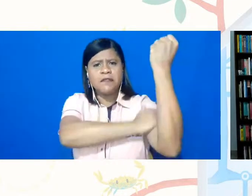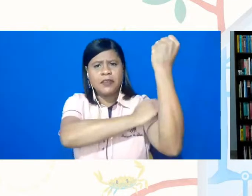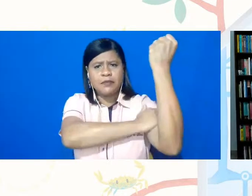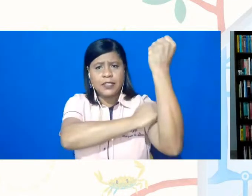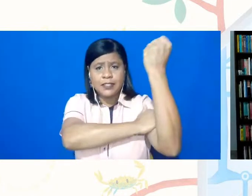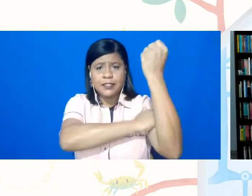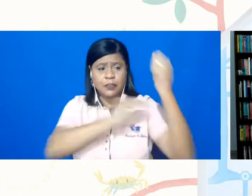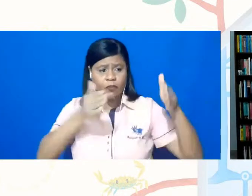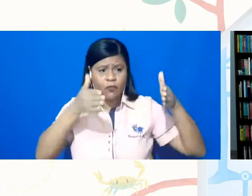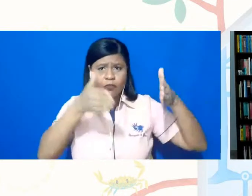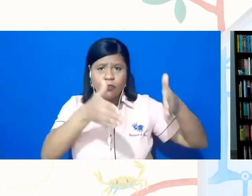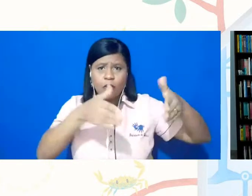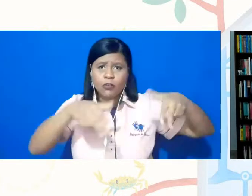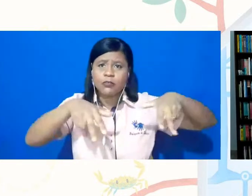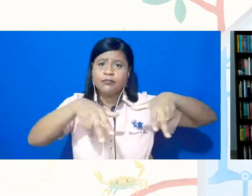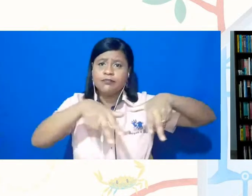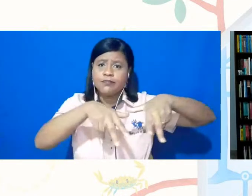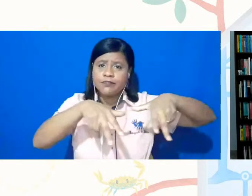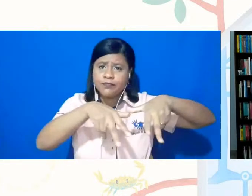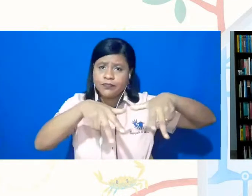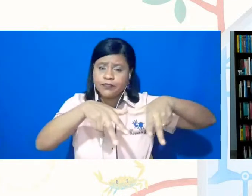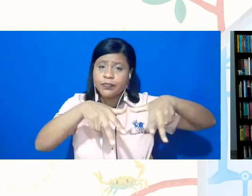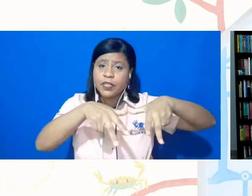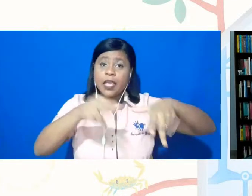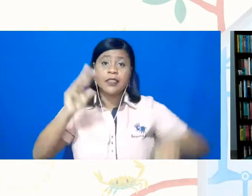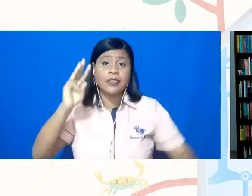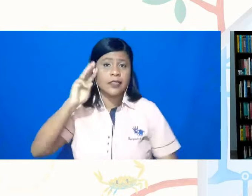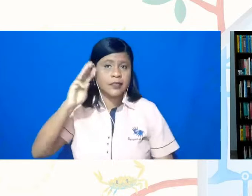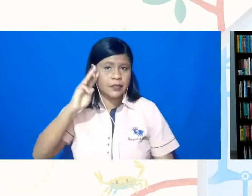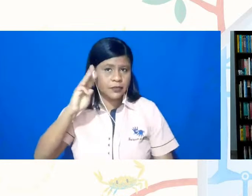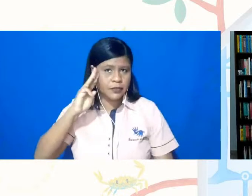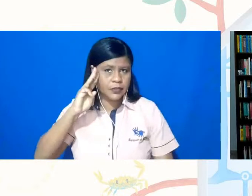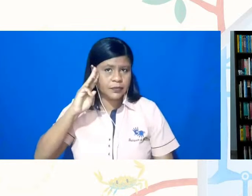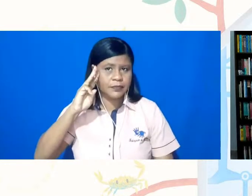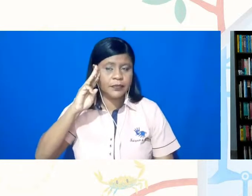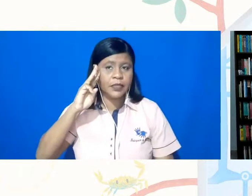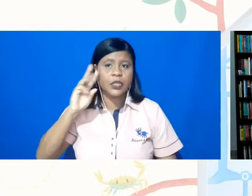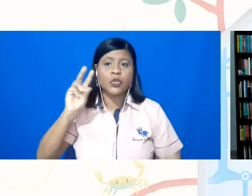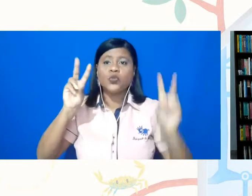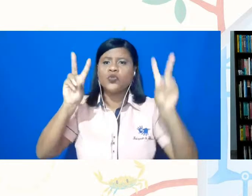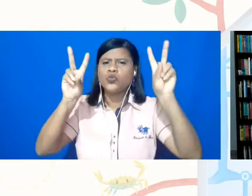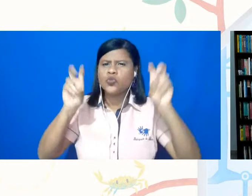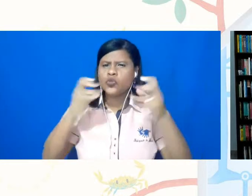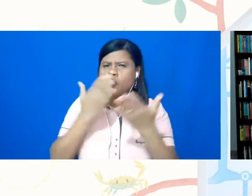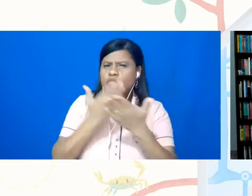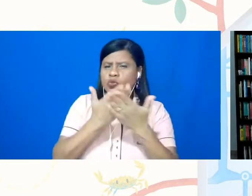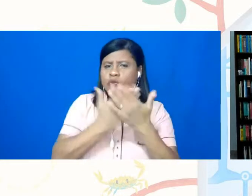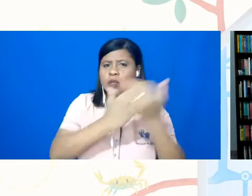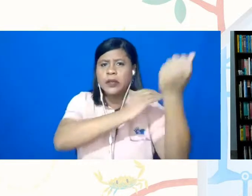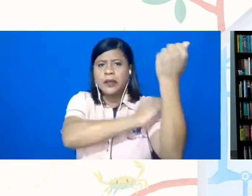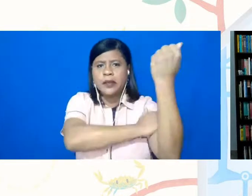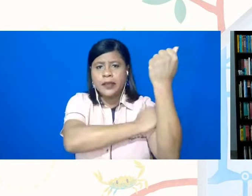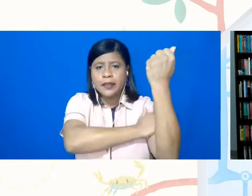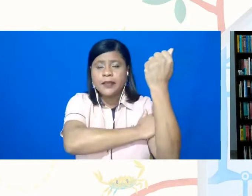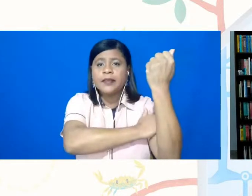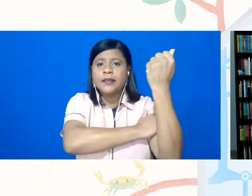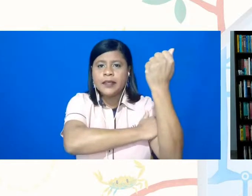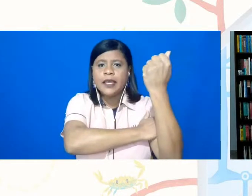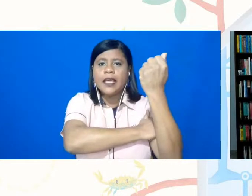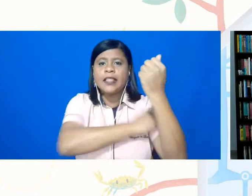ser discutida na terça-feira, né, o título seria estudos feministas em ciência, tecnologia e sociedade, né,